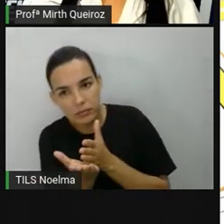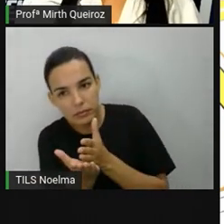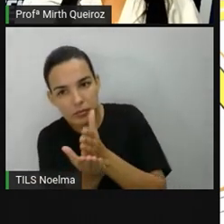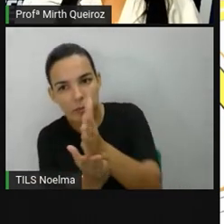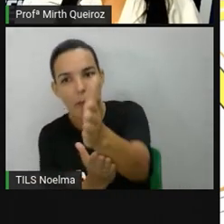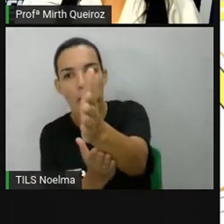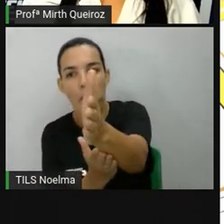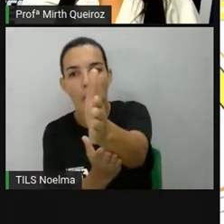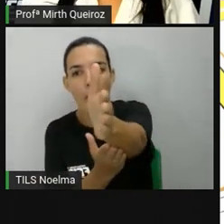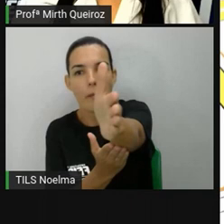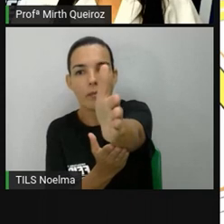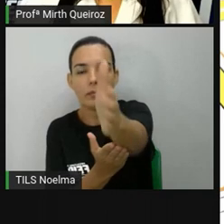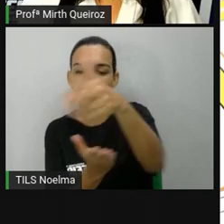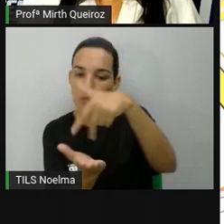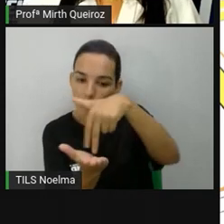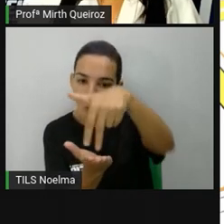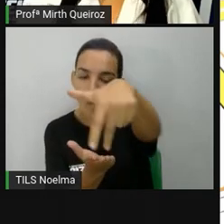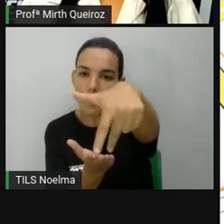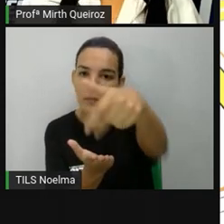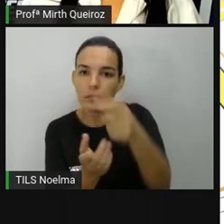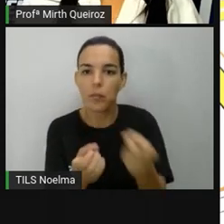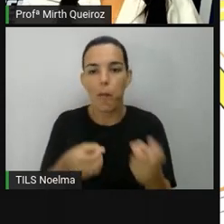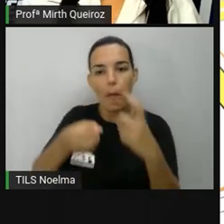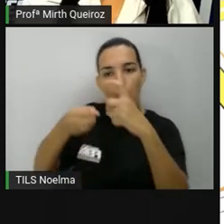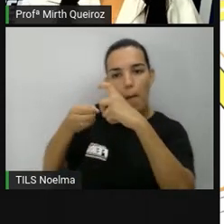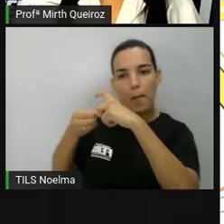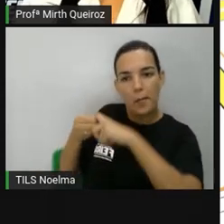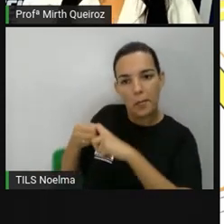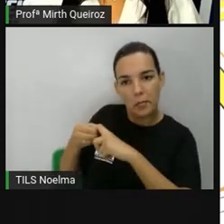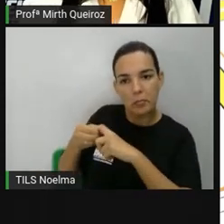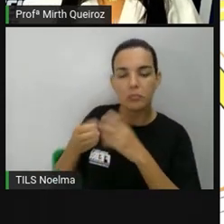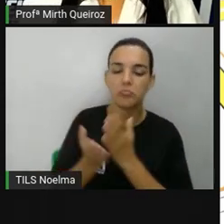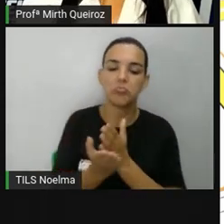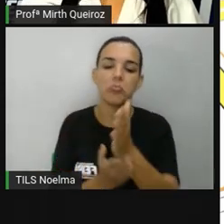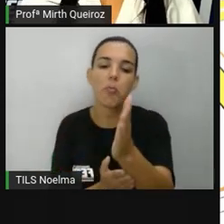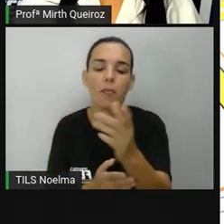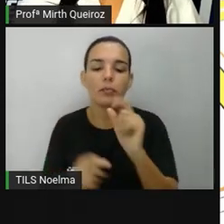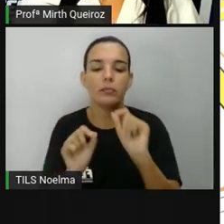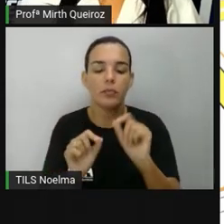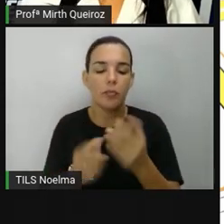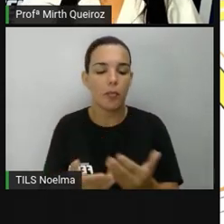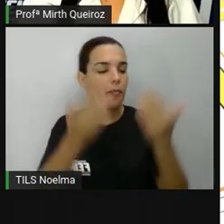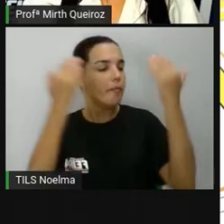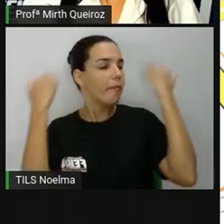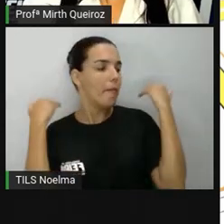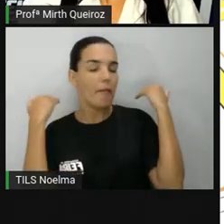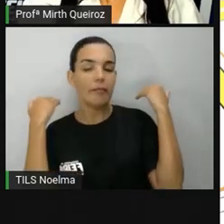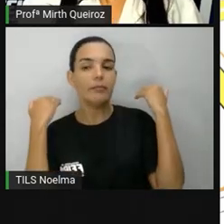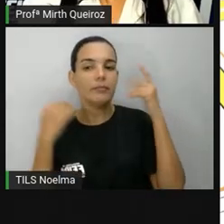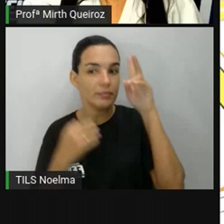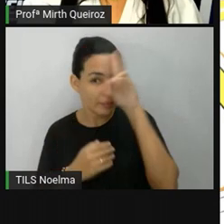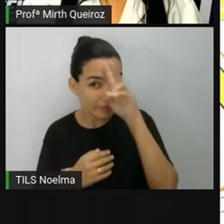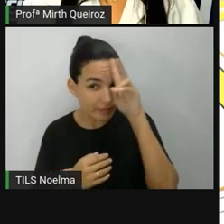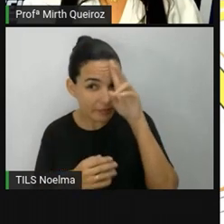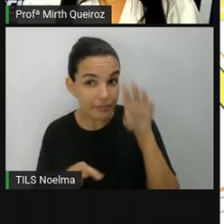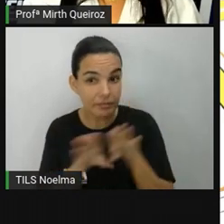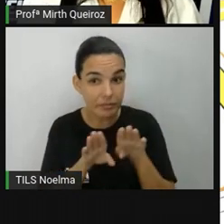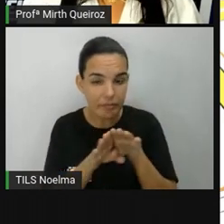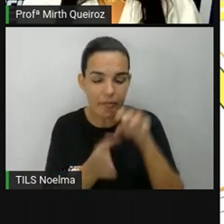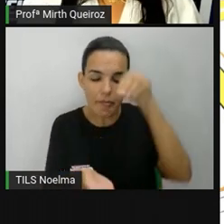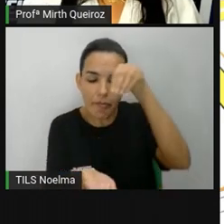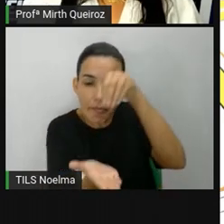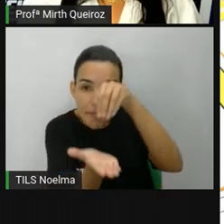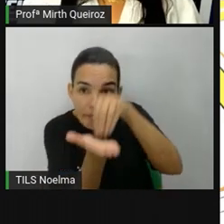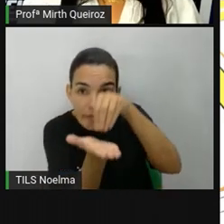a gente precisa entender o que que é seguir, o que que é voltar, o que é ir para frente, o que é ir para trás. Temos também um